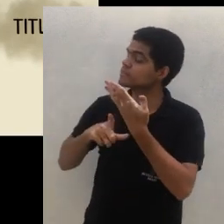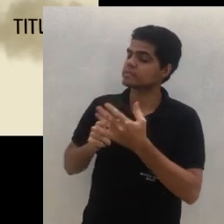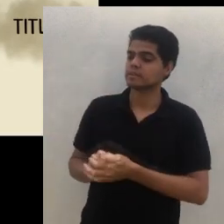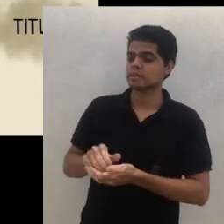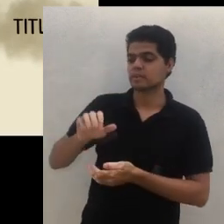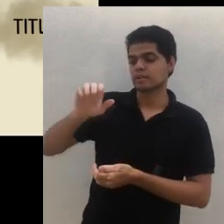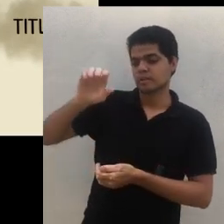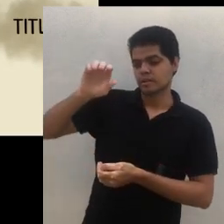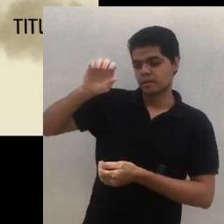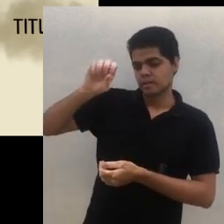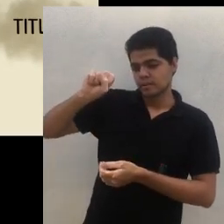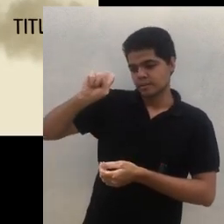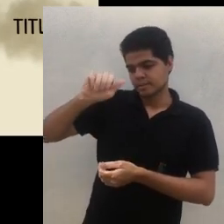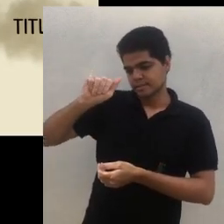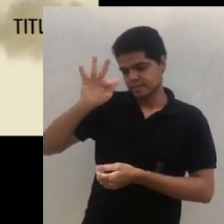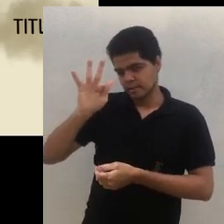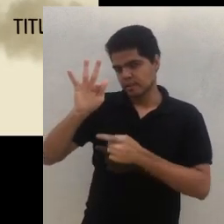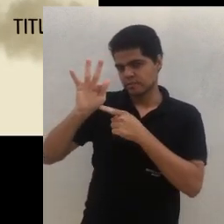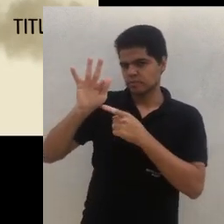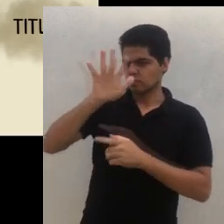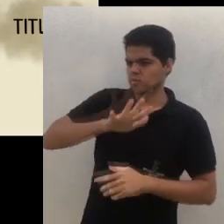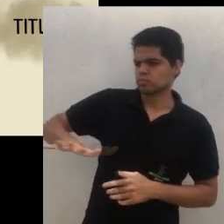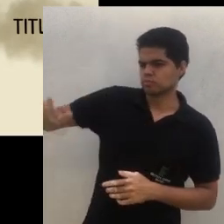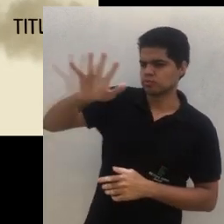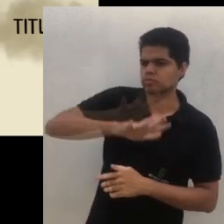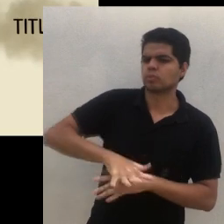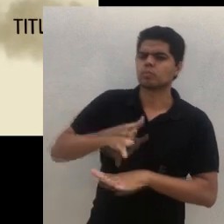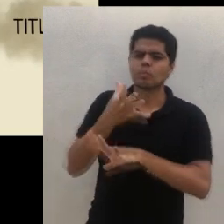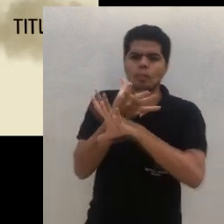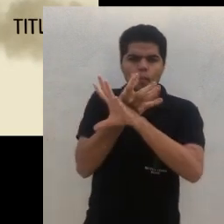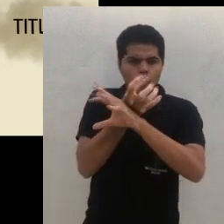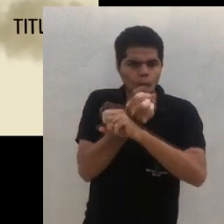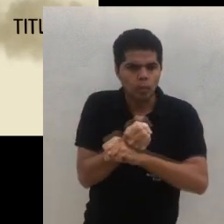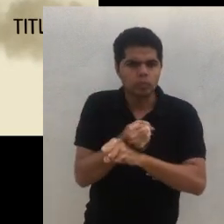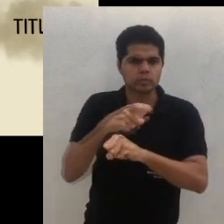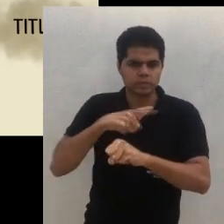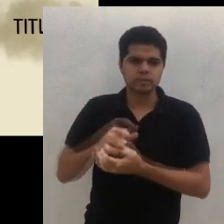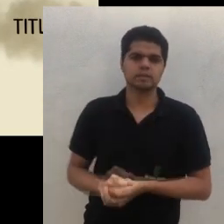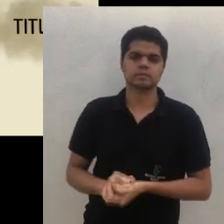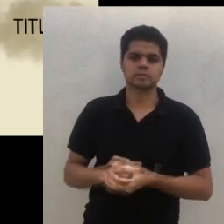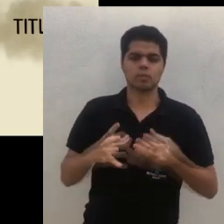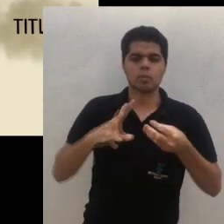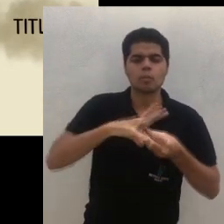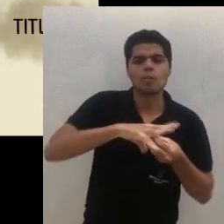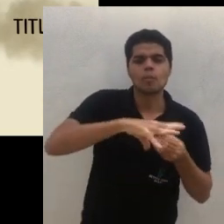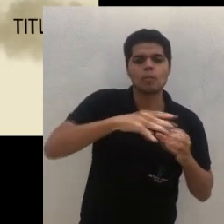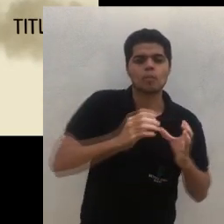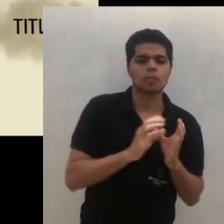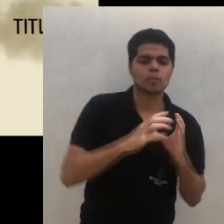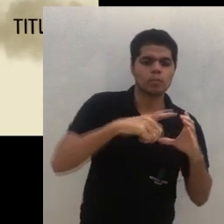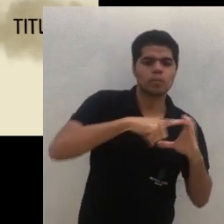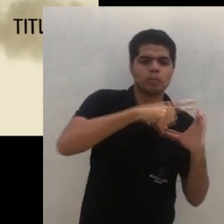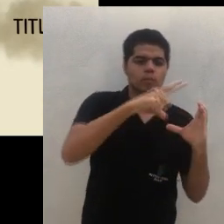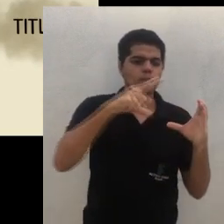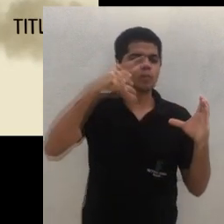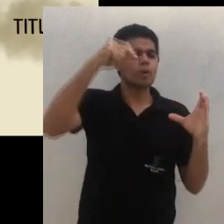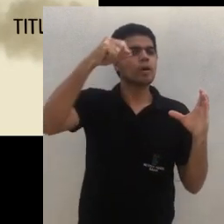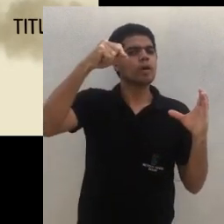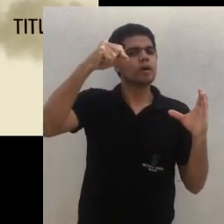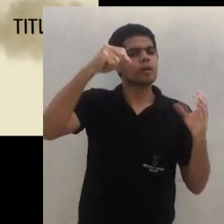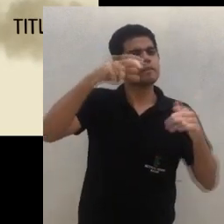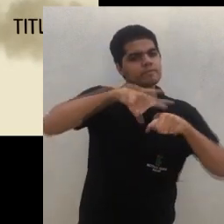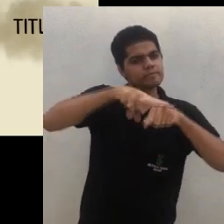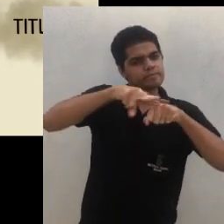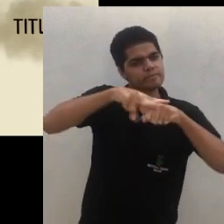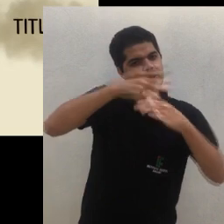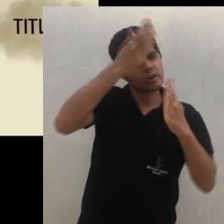você tem o uso da palma, aqui é um SAF de um agricultor que ele quer continuar cultivando, ter sempre os cultivos anuais, então a